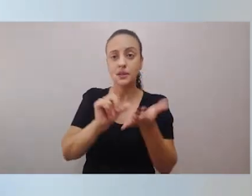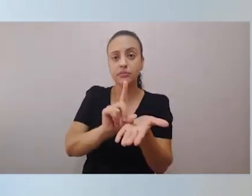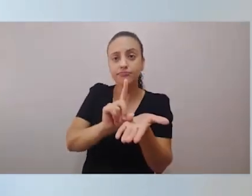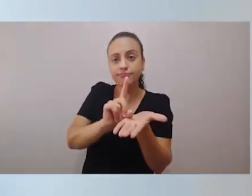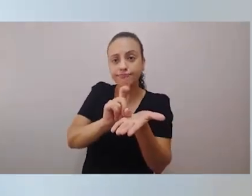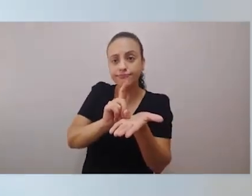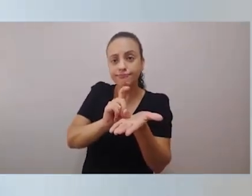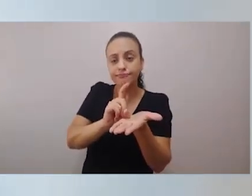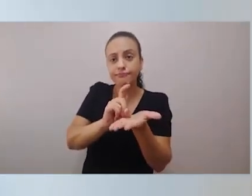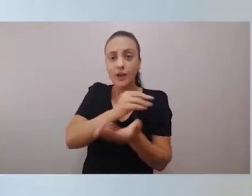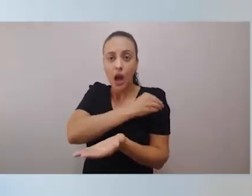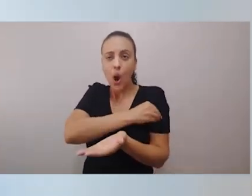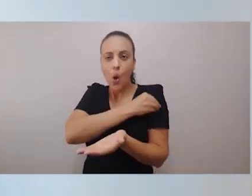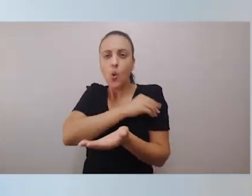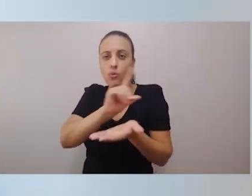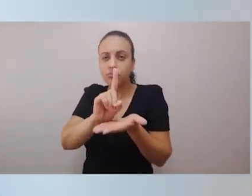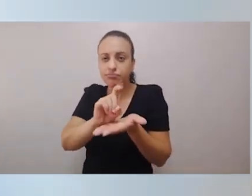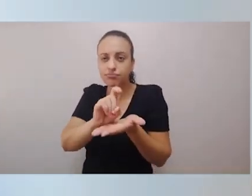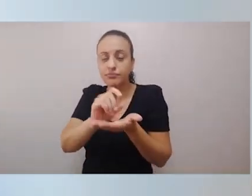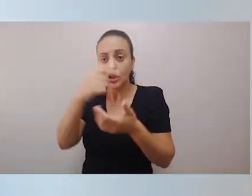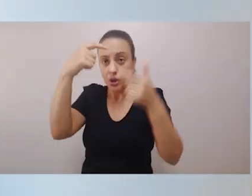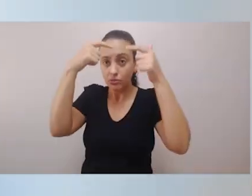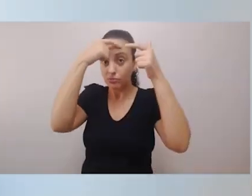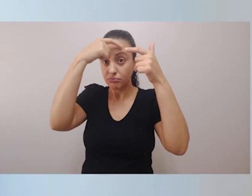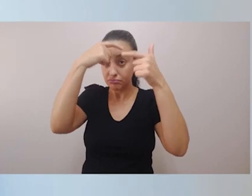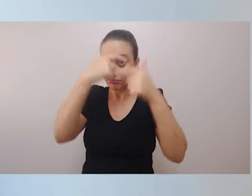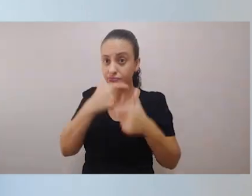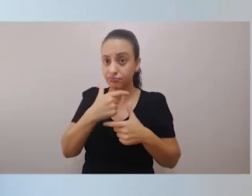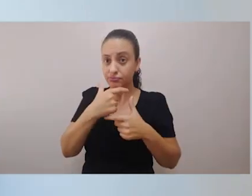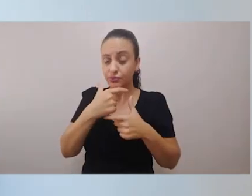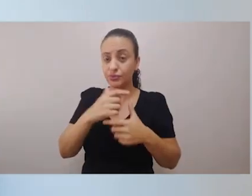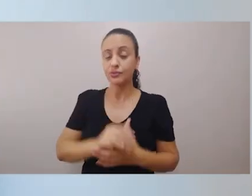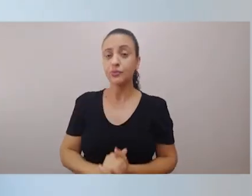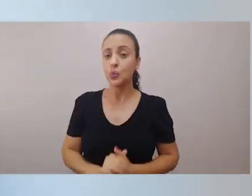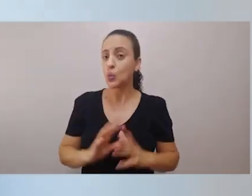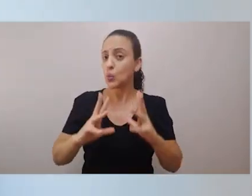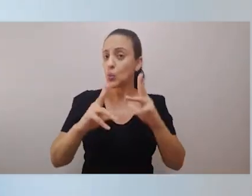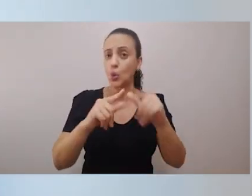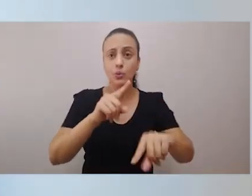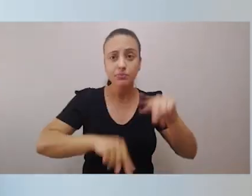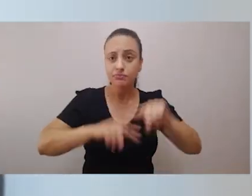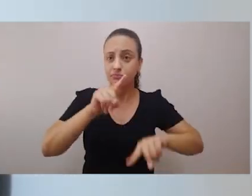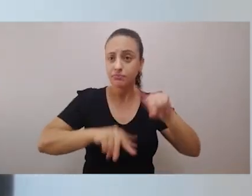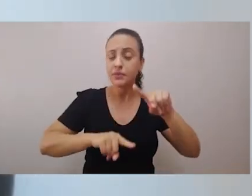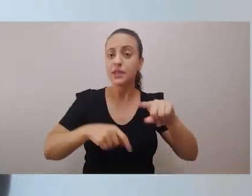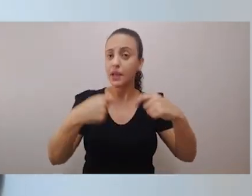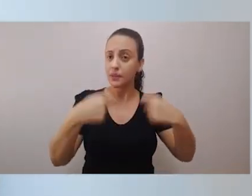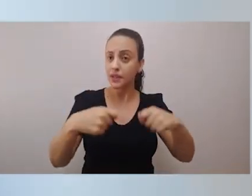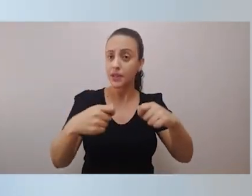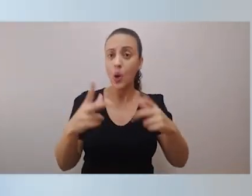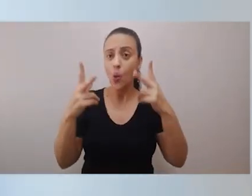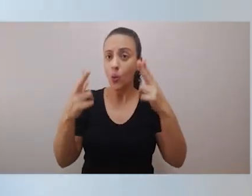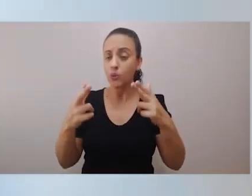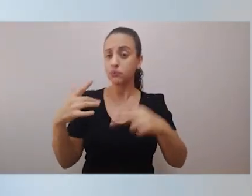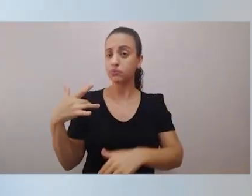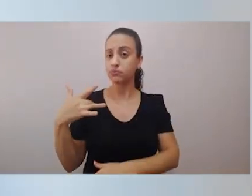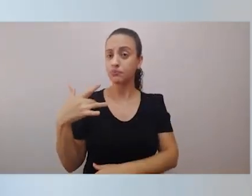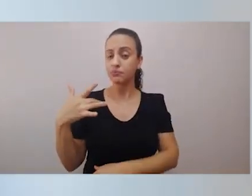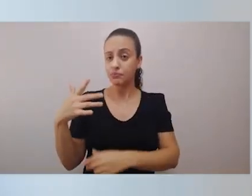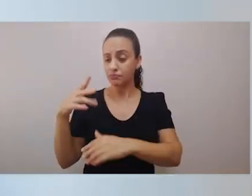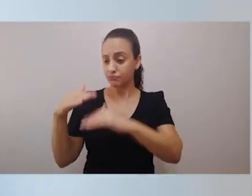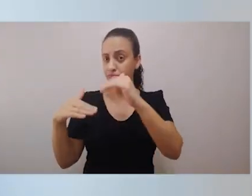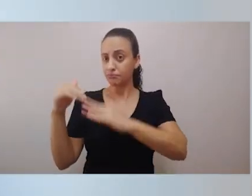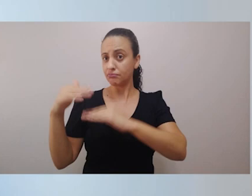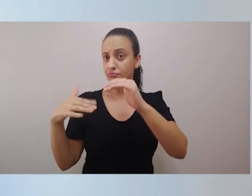gel, shields, enfim, tudo o que for necessário, para que, assim como profissionais de saúde que trabalham